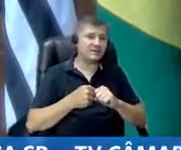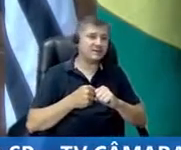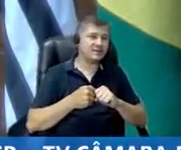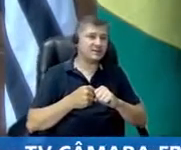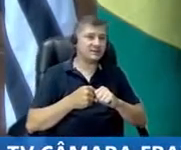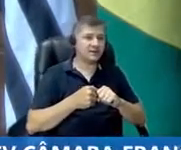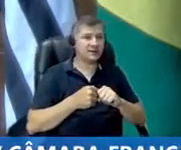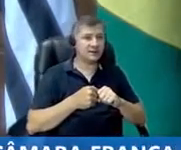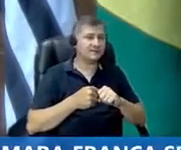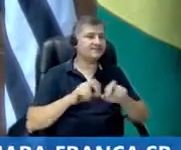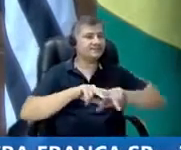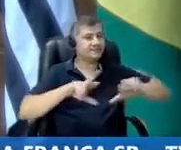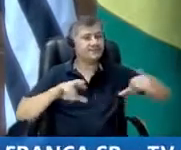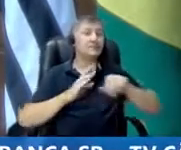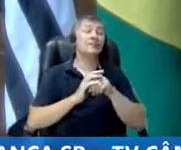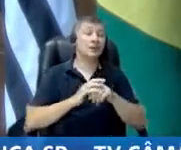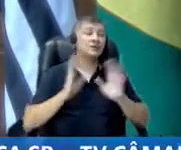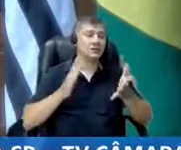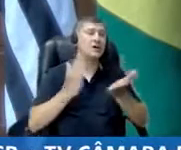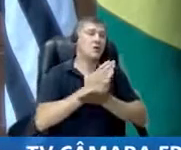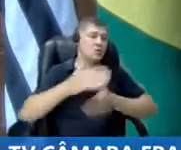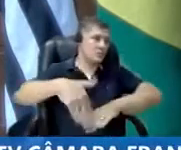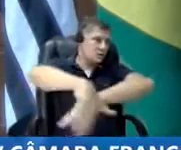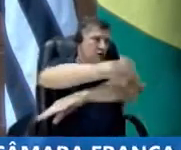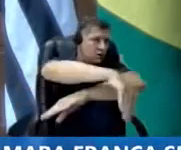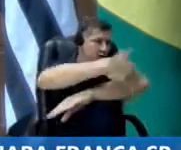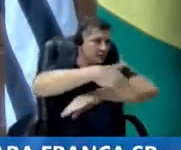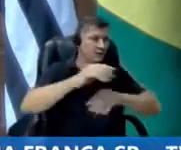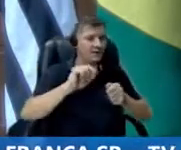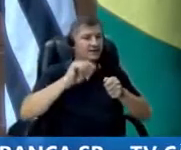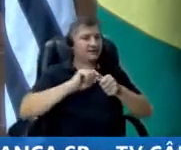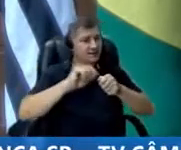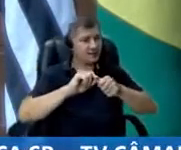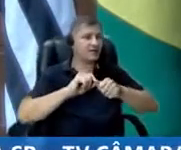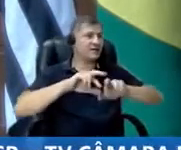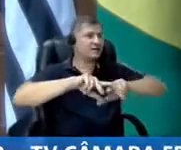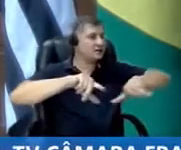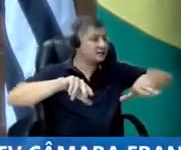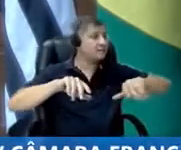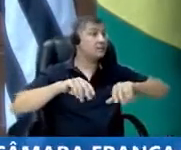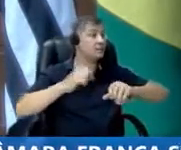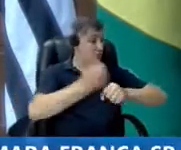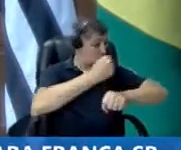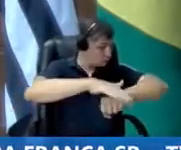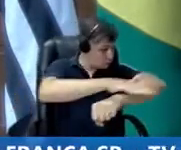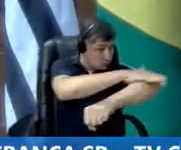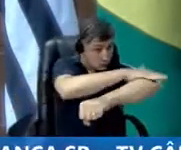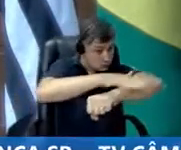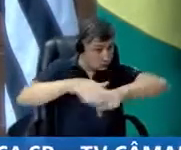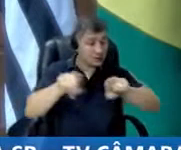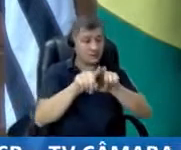recapiada, inclusive eu fiz uma indicação no comecinho do ano, Avenida Hugo Betarello,